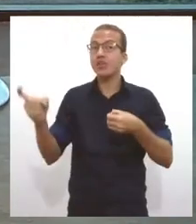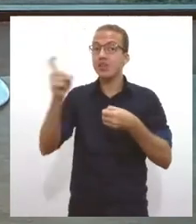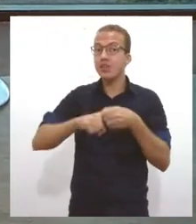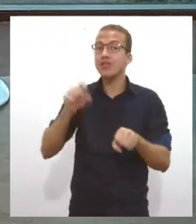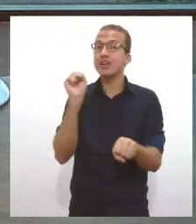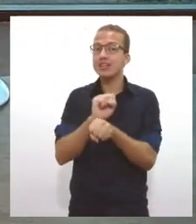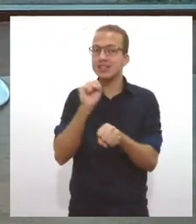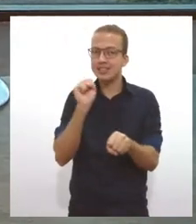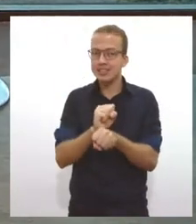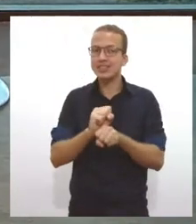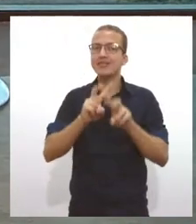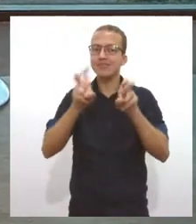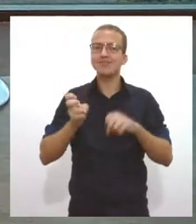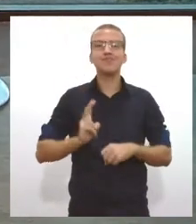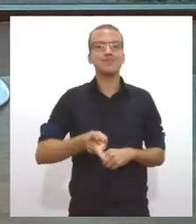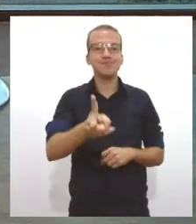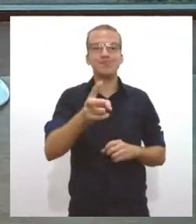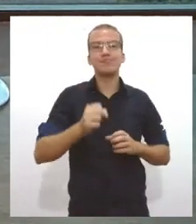mais Além da Pauta. Até já.